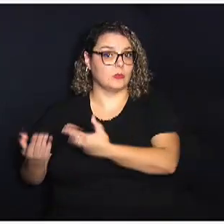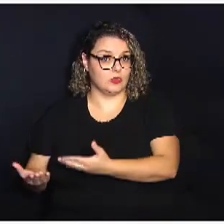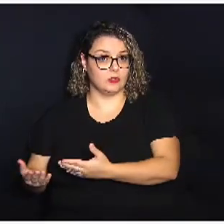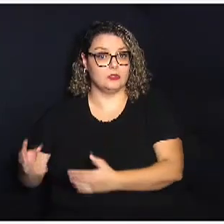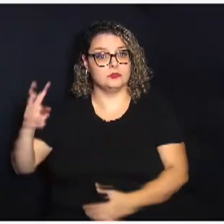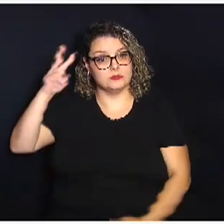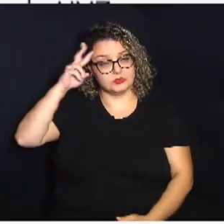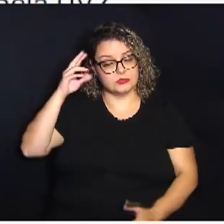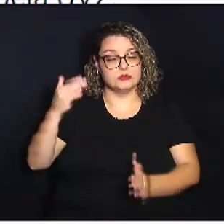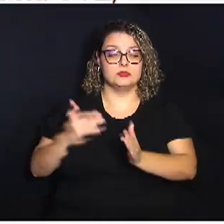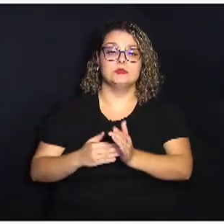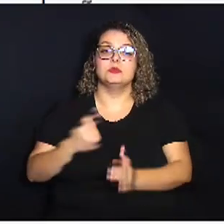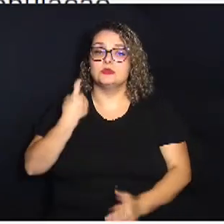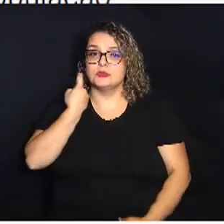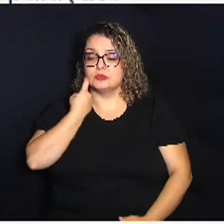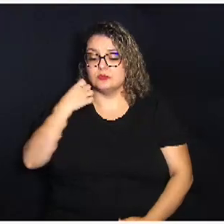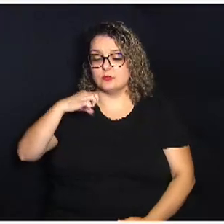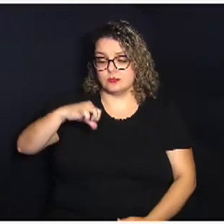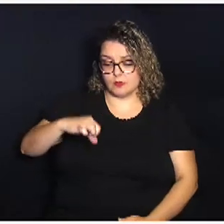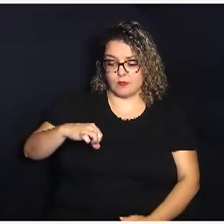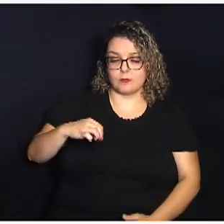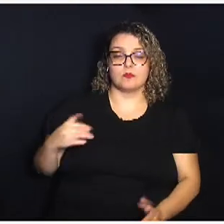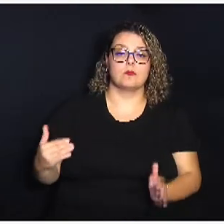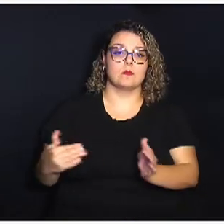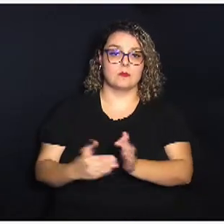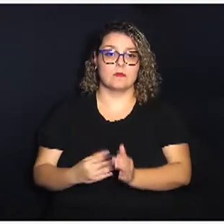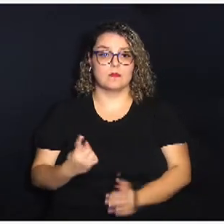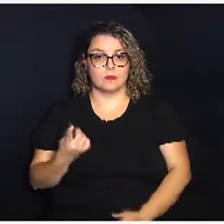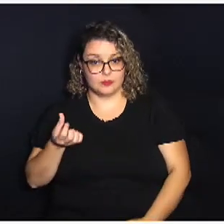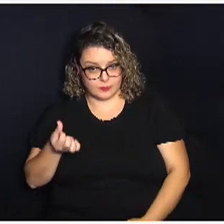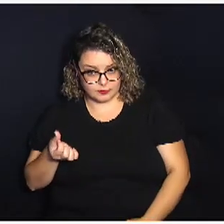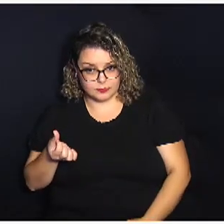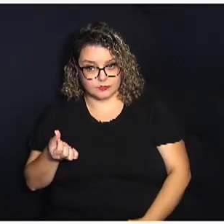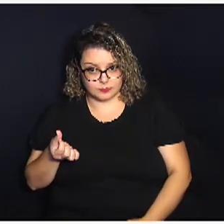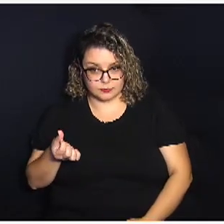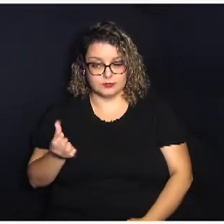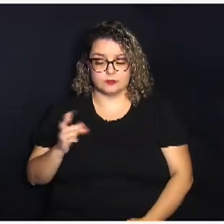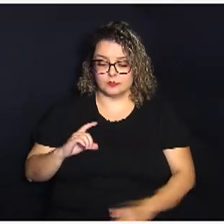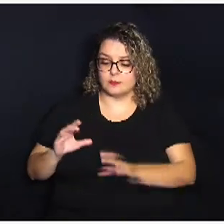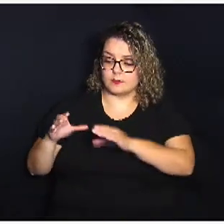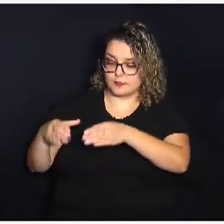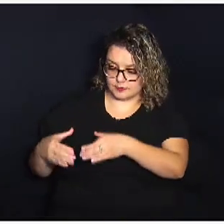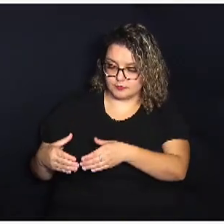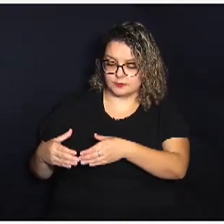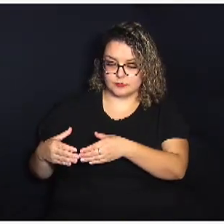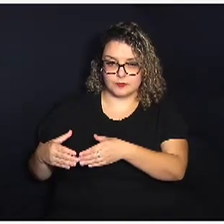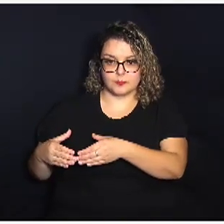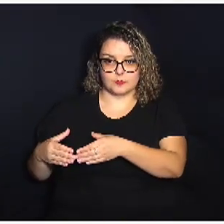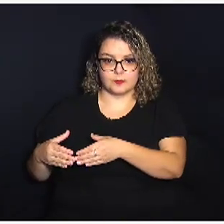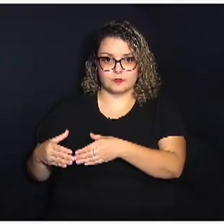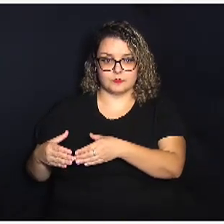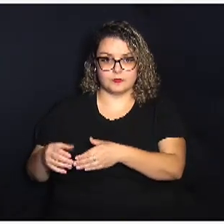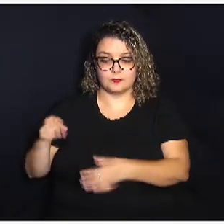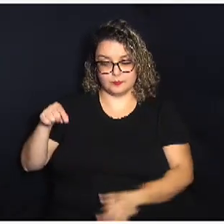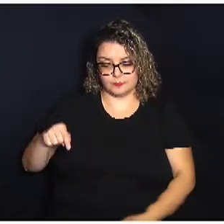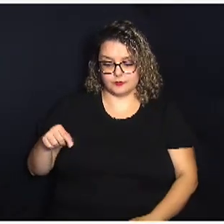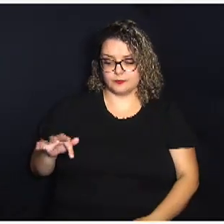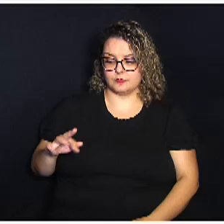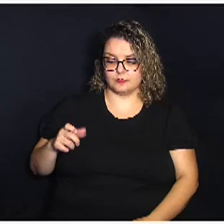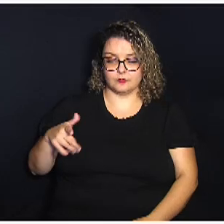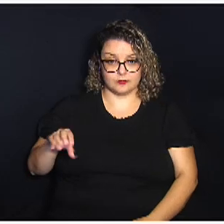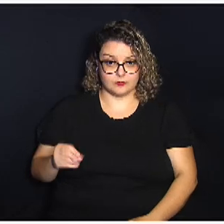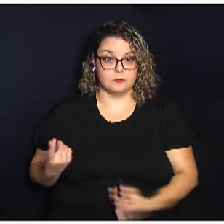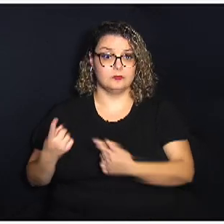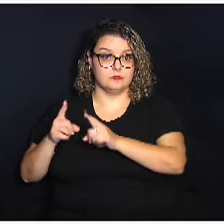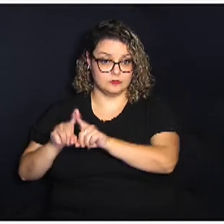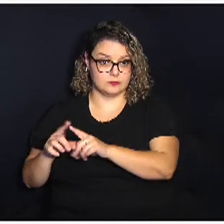segunda a sexta-feira, das nove até às dezesseis horas, né? Tem uma equipe que vai estar lá na fundação, essa parceria que